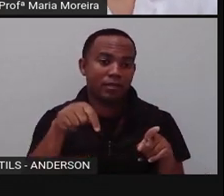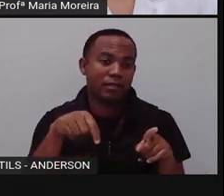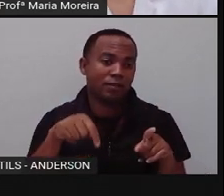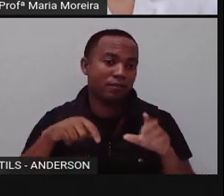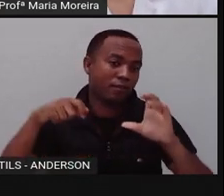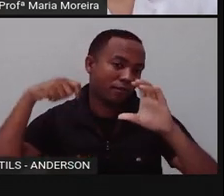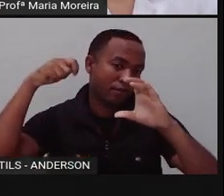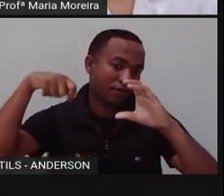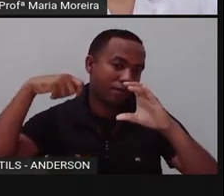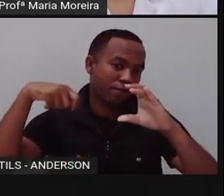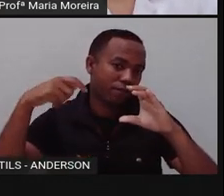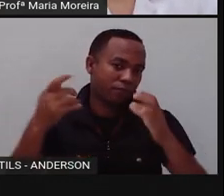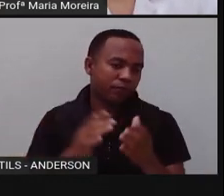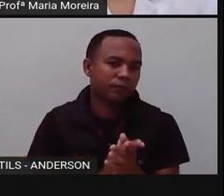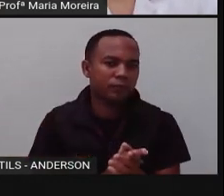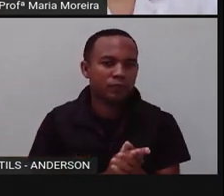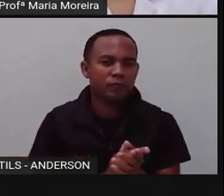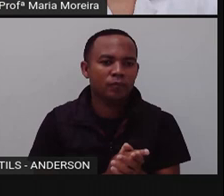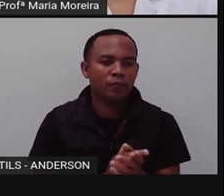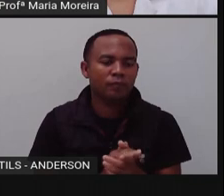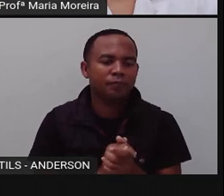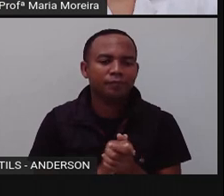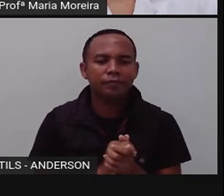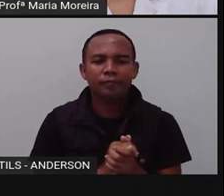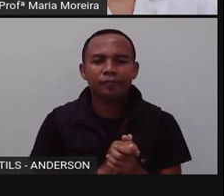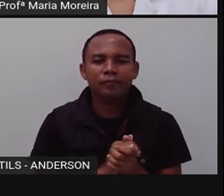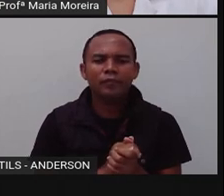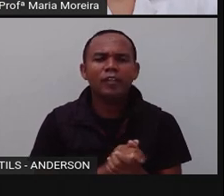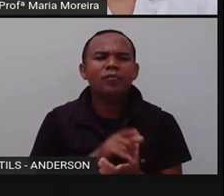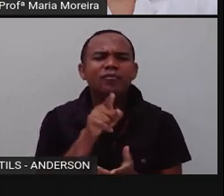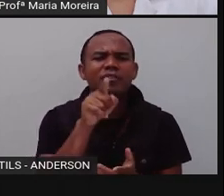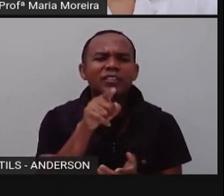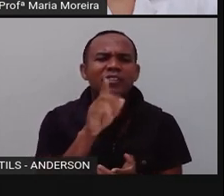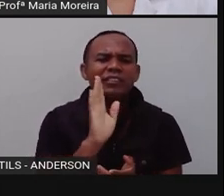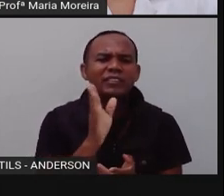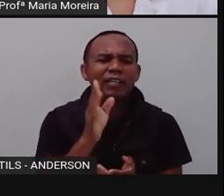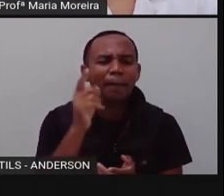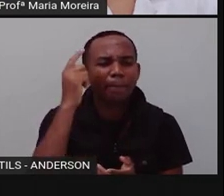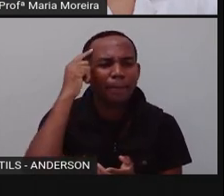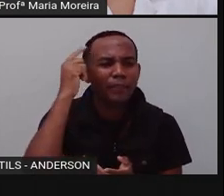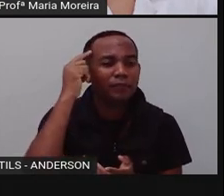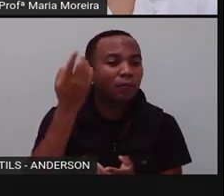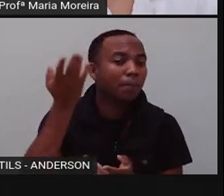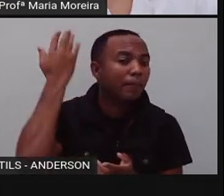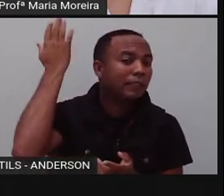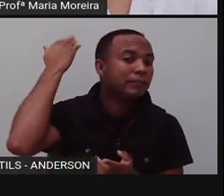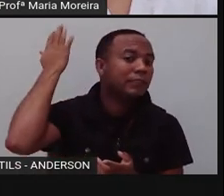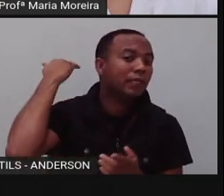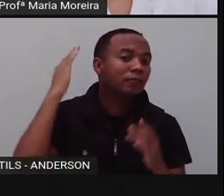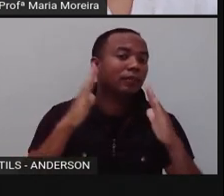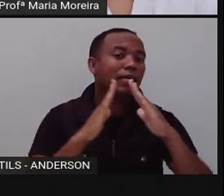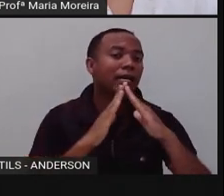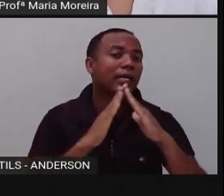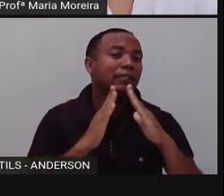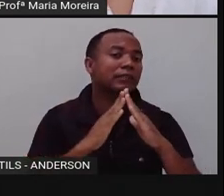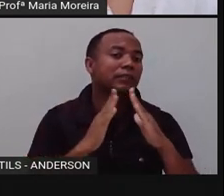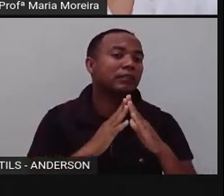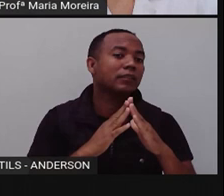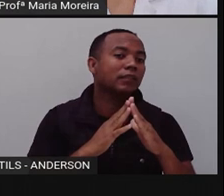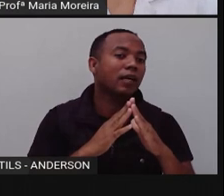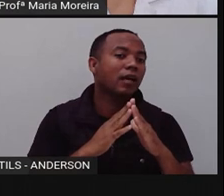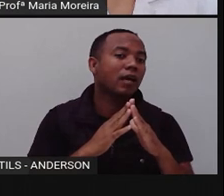parou pra pensar como era o ambiente em que você vive antes de tantas construções? E aí, como que era?